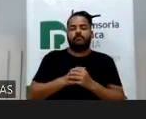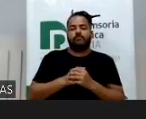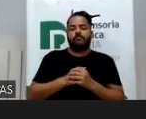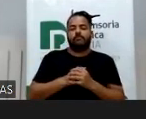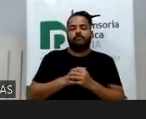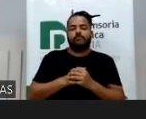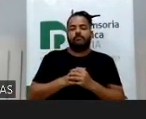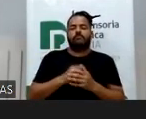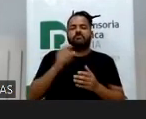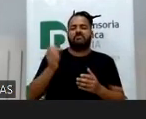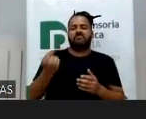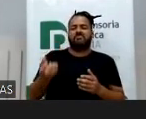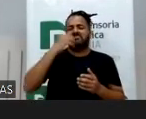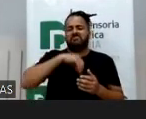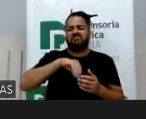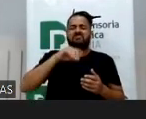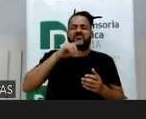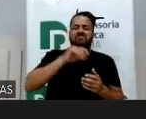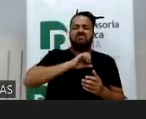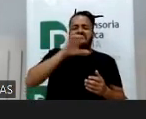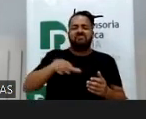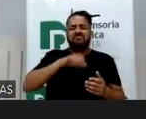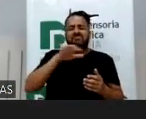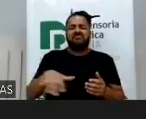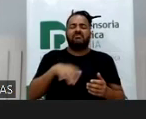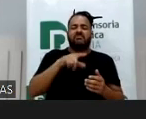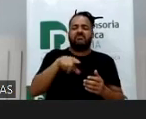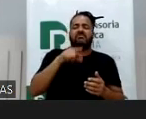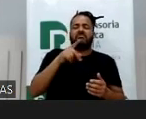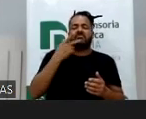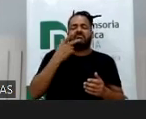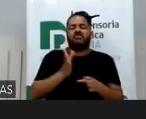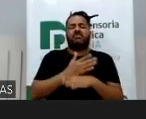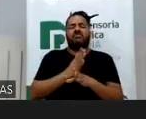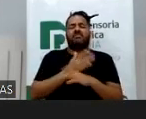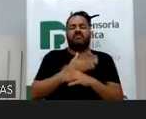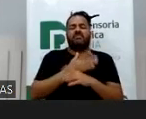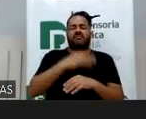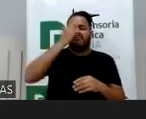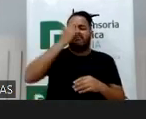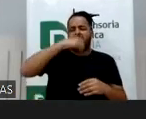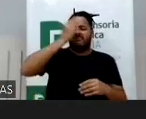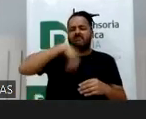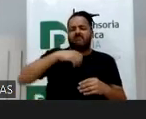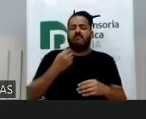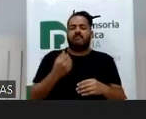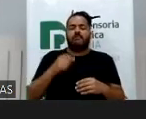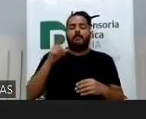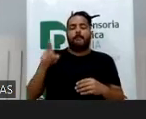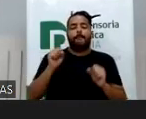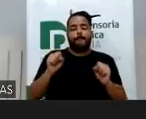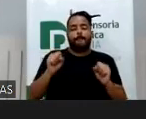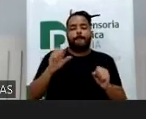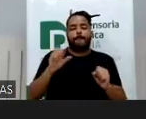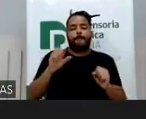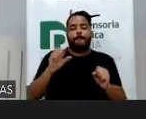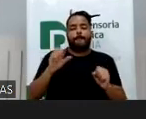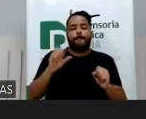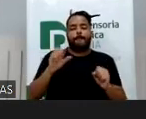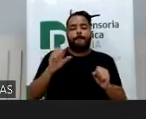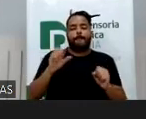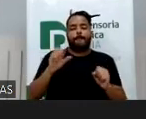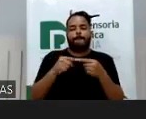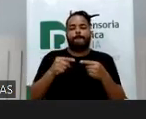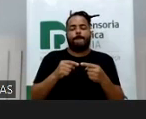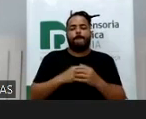beba até vomitar, você é frouxa, isso e aquilo, evidentemente, isso poderia ser enquadrado, nesse dispositivo, tá